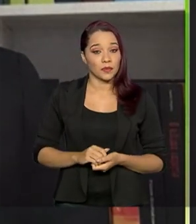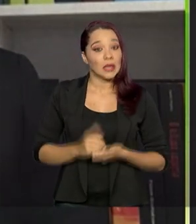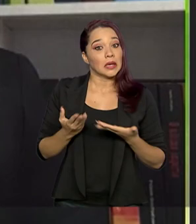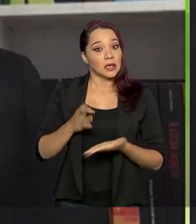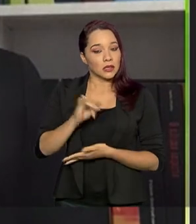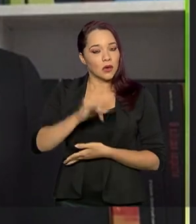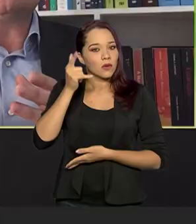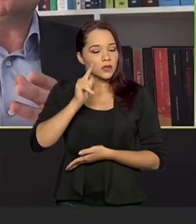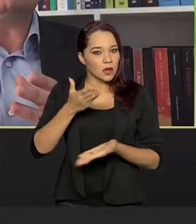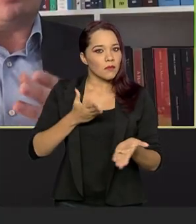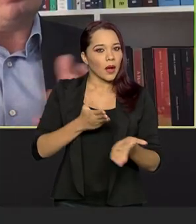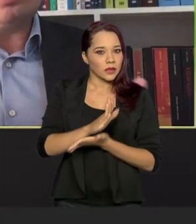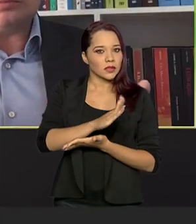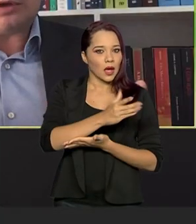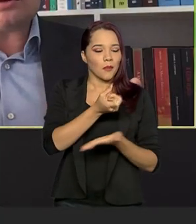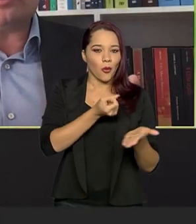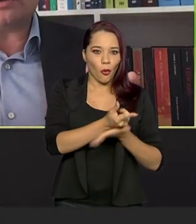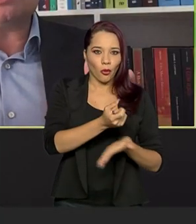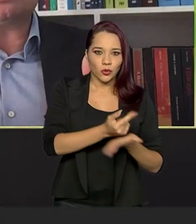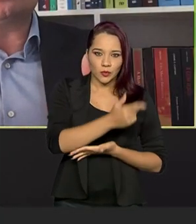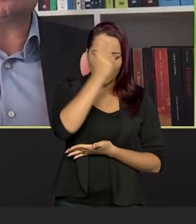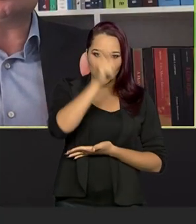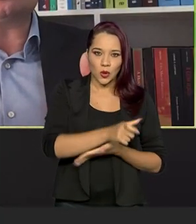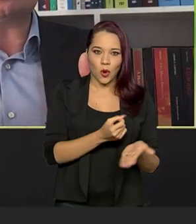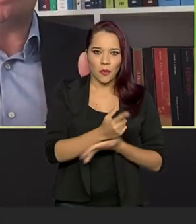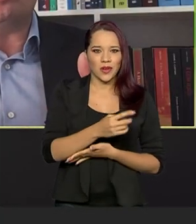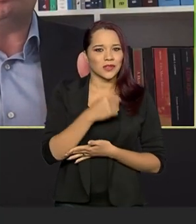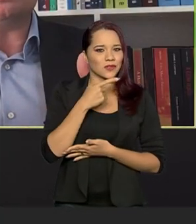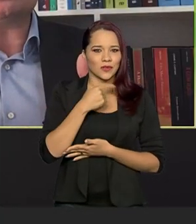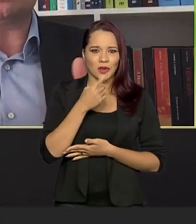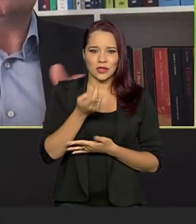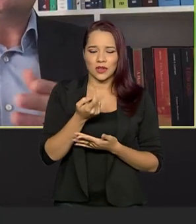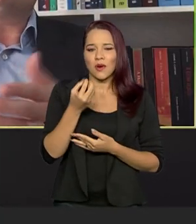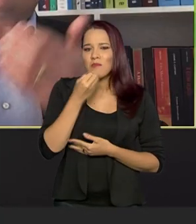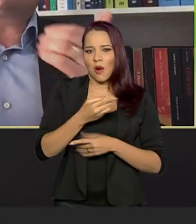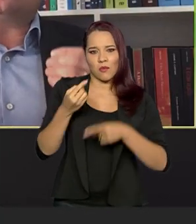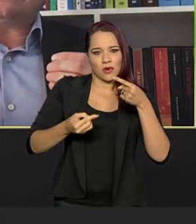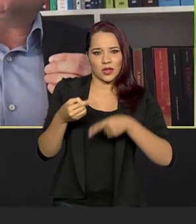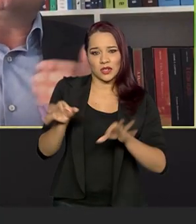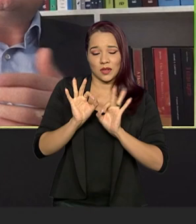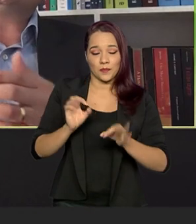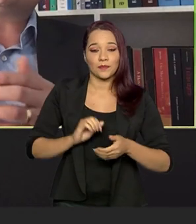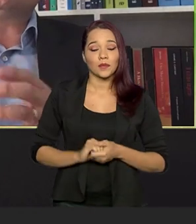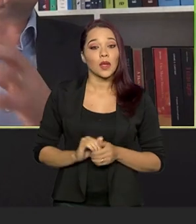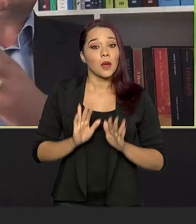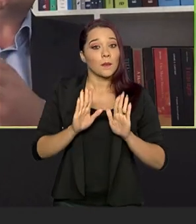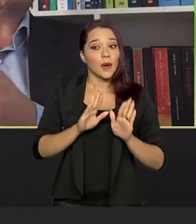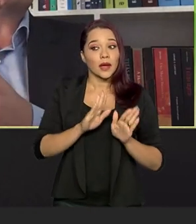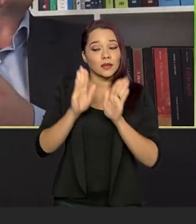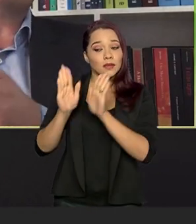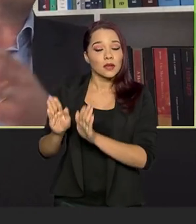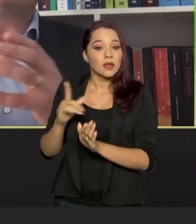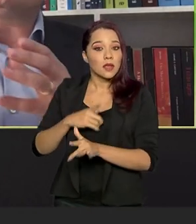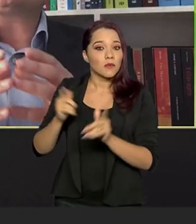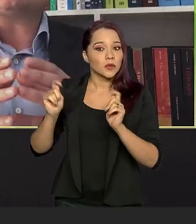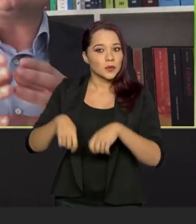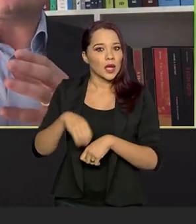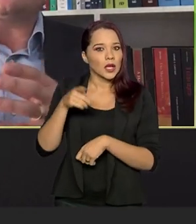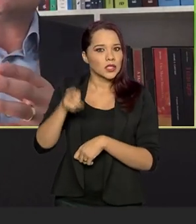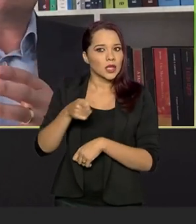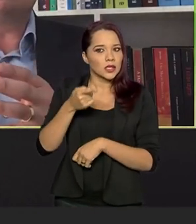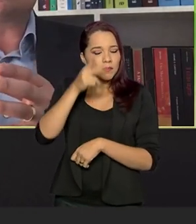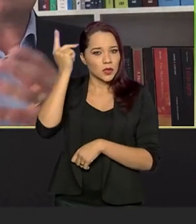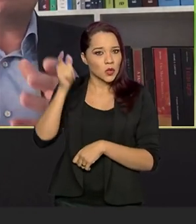passar para o consumidor final. Nós não acreditamos que isso seja uma boa política. Por outro lado, existe a possibilidade desse consumidor não